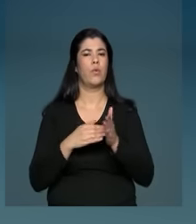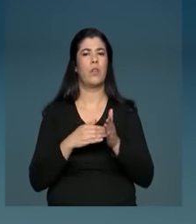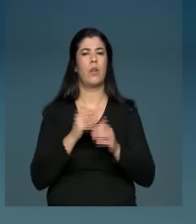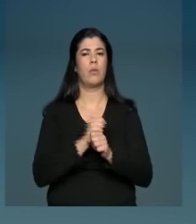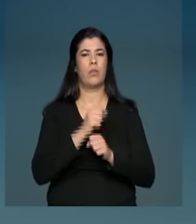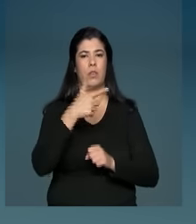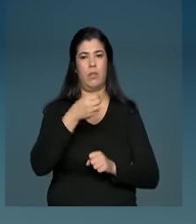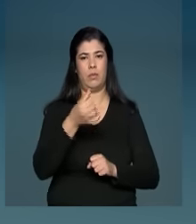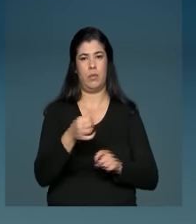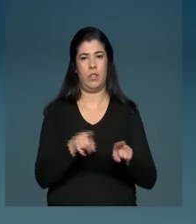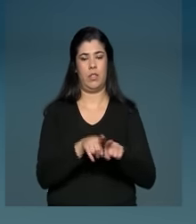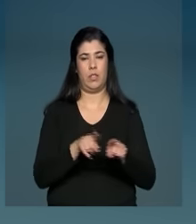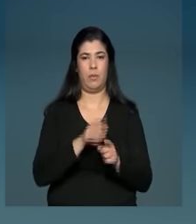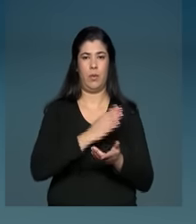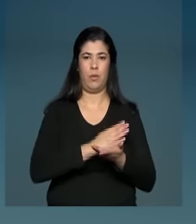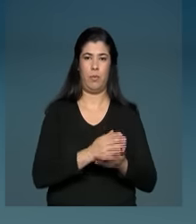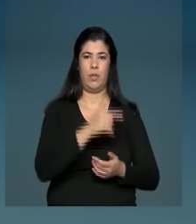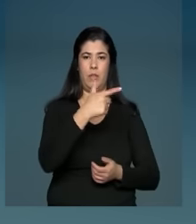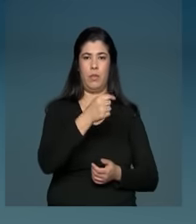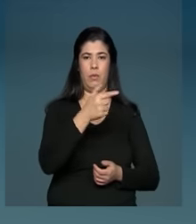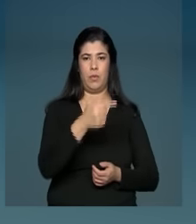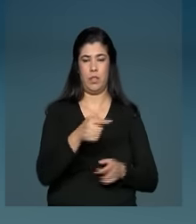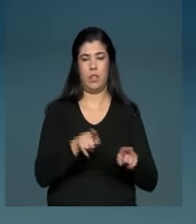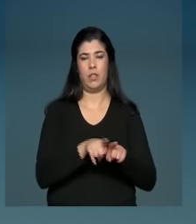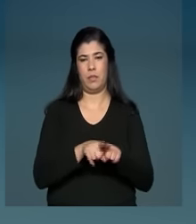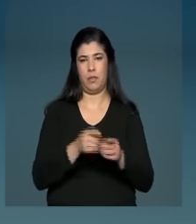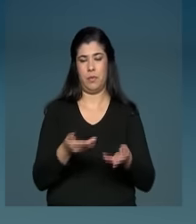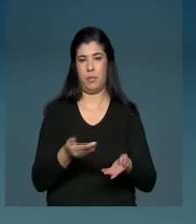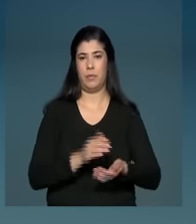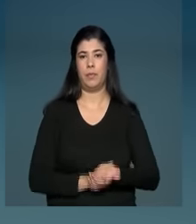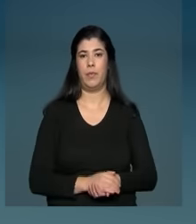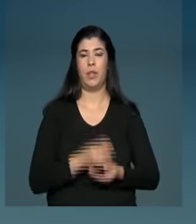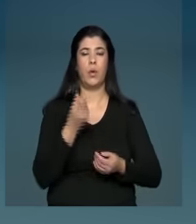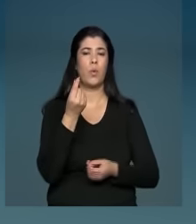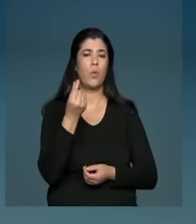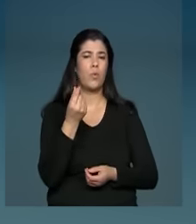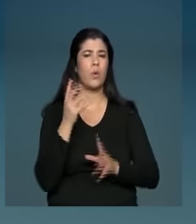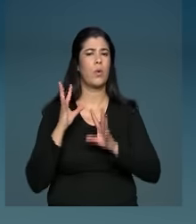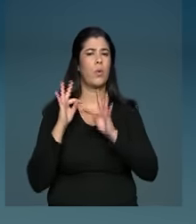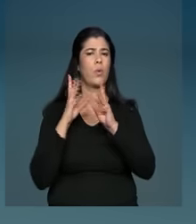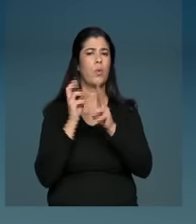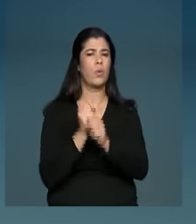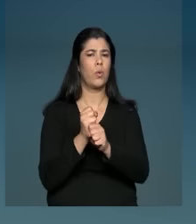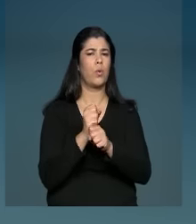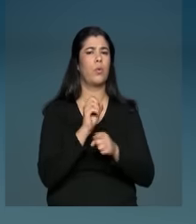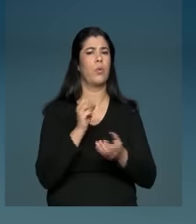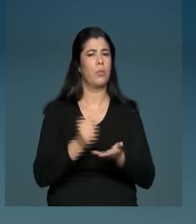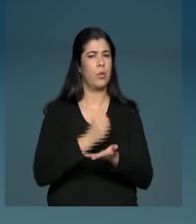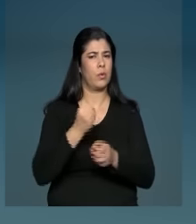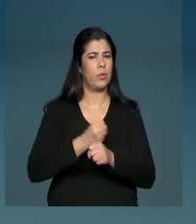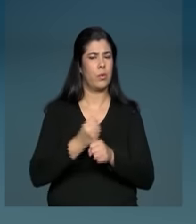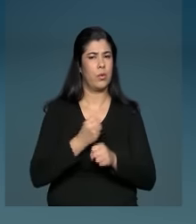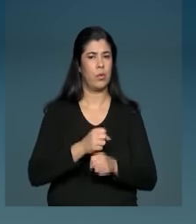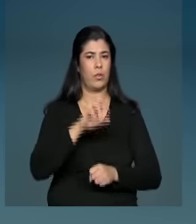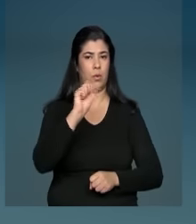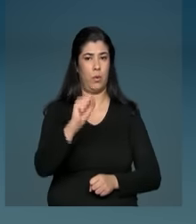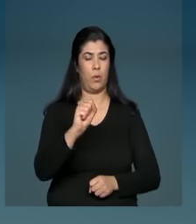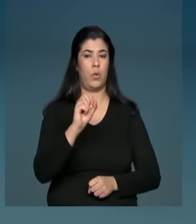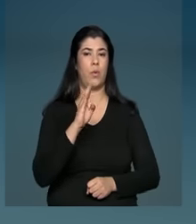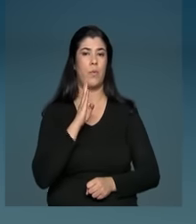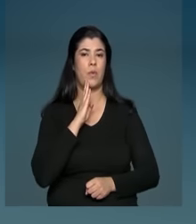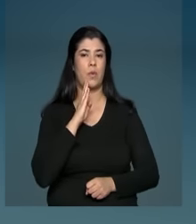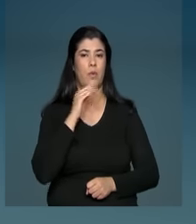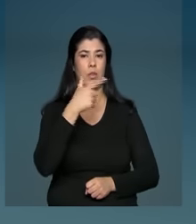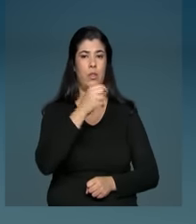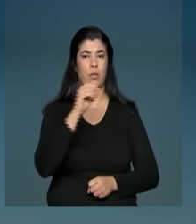2016 e o começo de 2017. O investimento total no projeto é de R$ 8,2